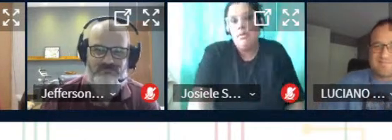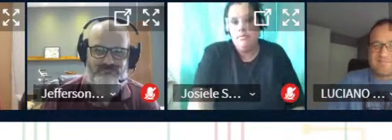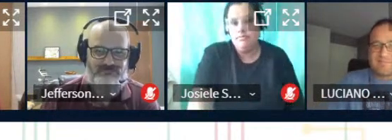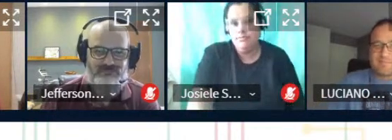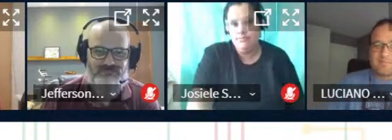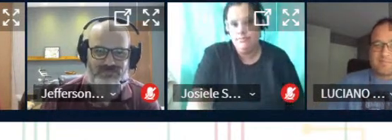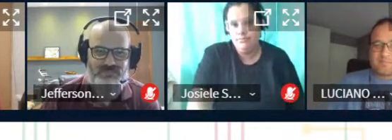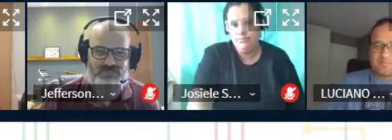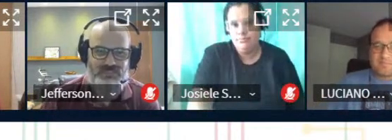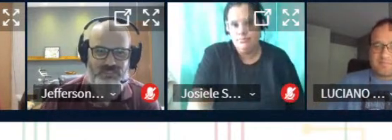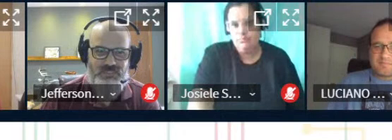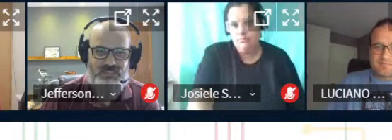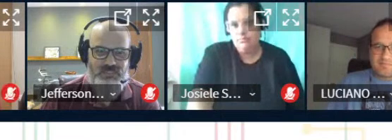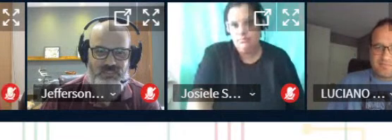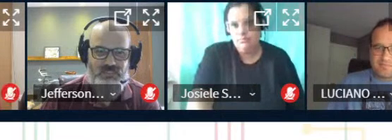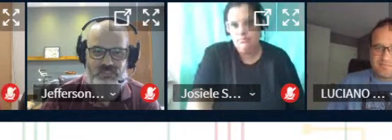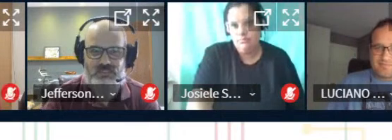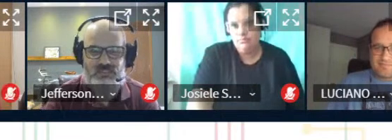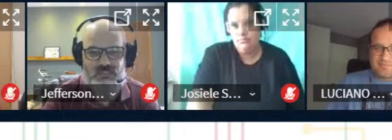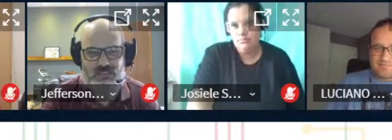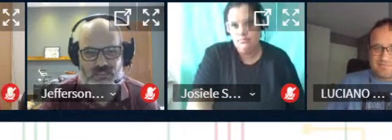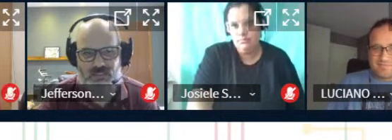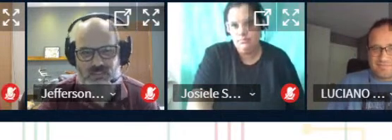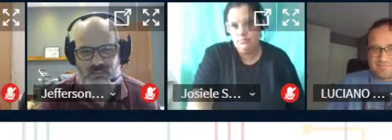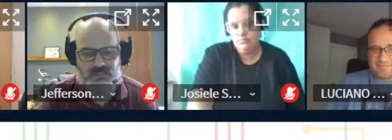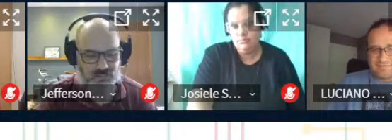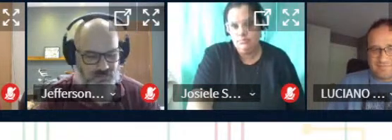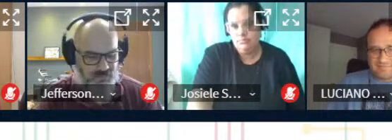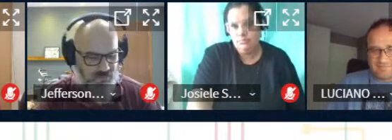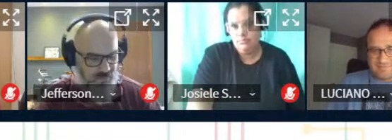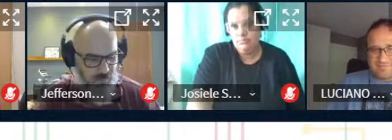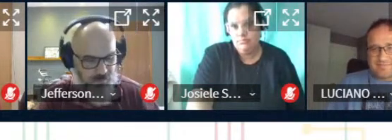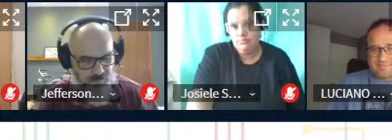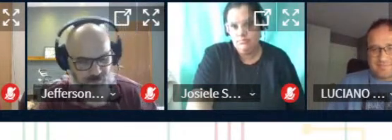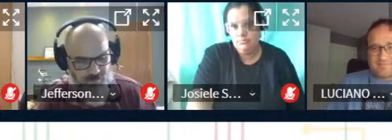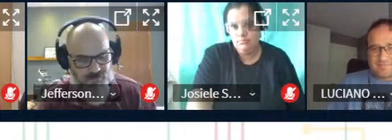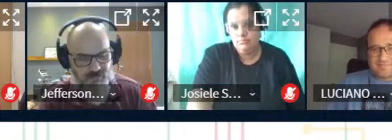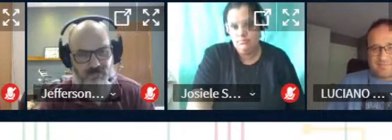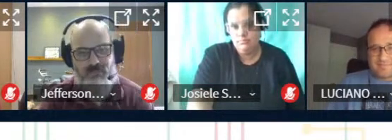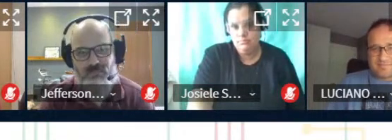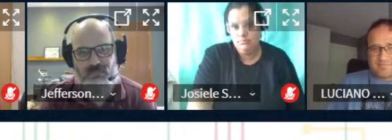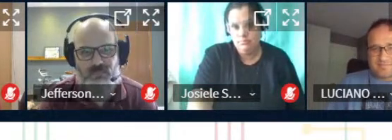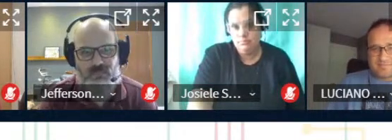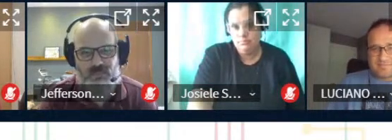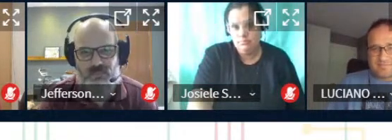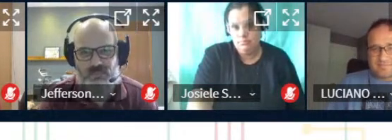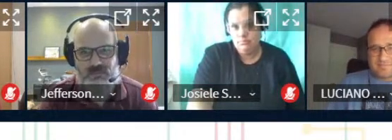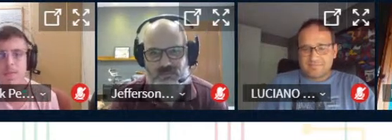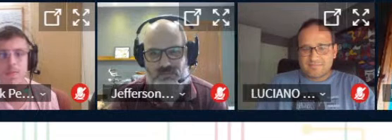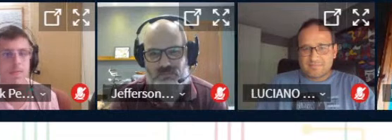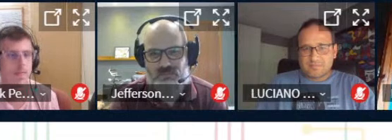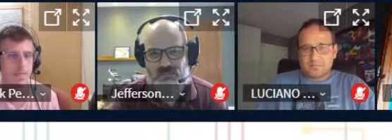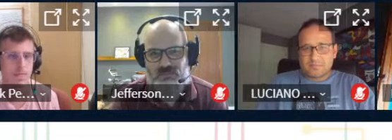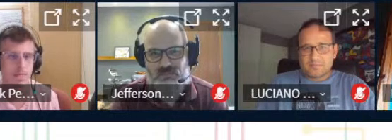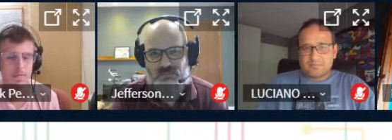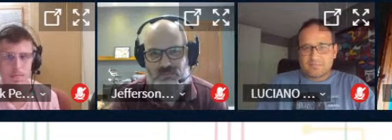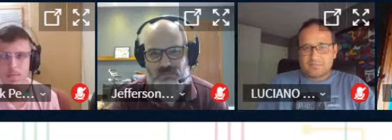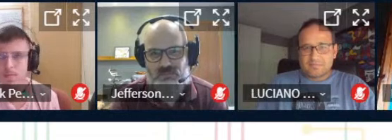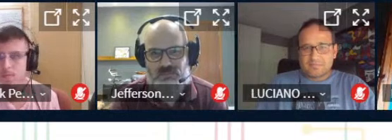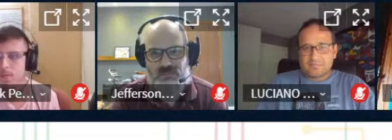Não é agora falando aqui de outra forma, não só escutando o áudio dos vídeos de vocês.